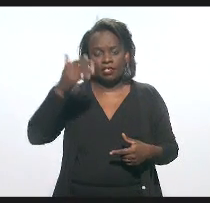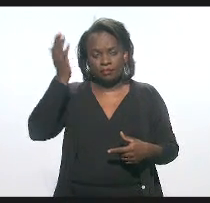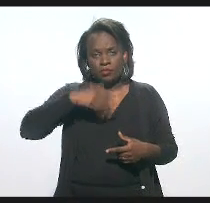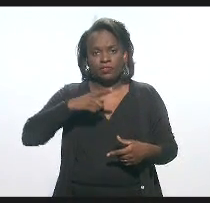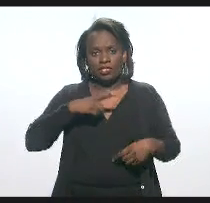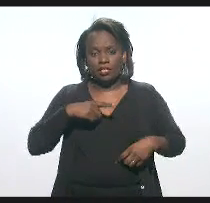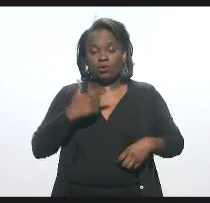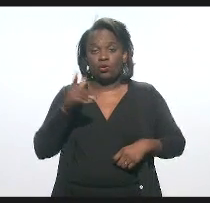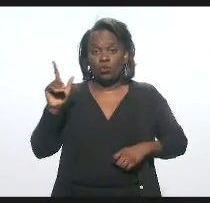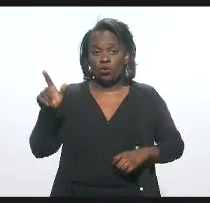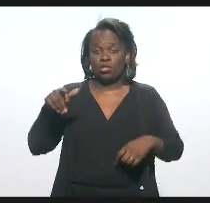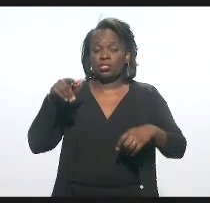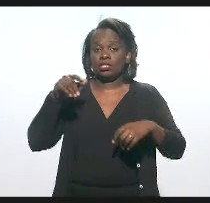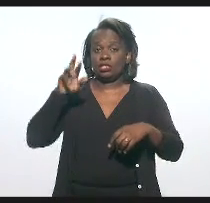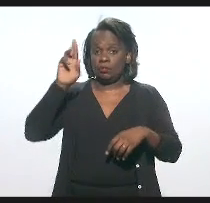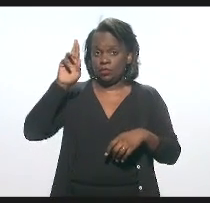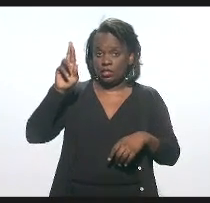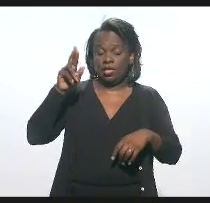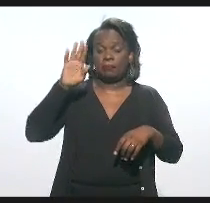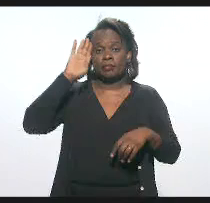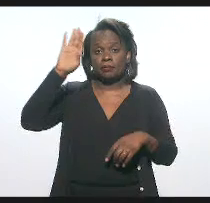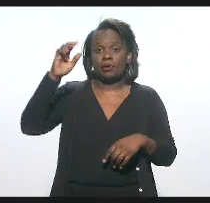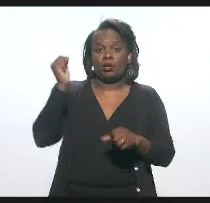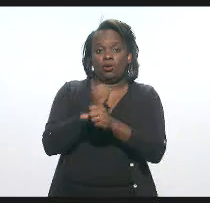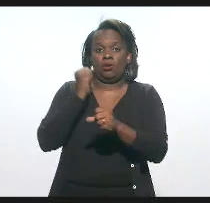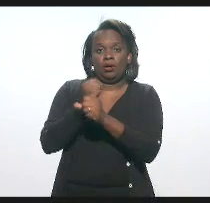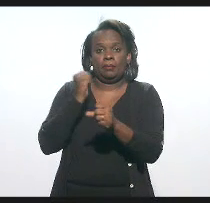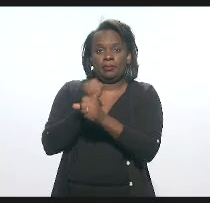gestões priorizaram obras públicas.